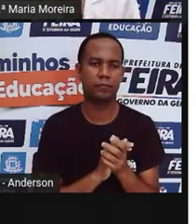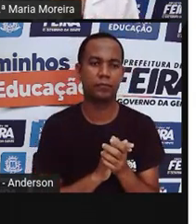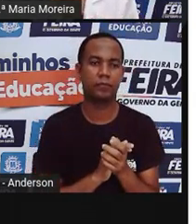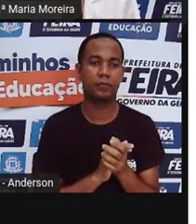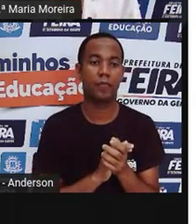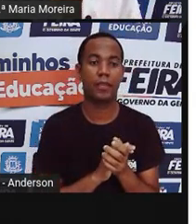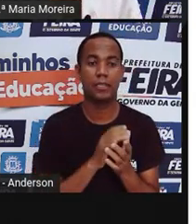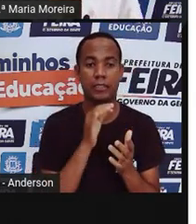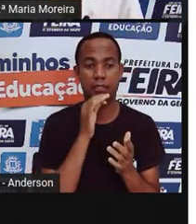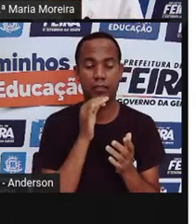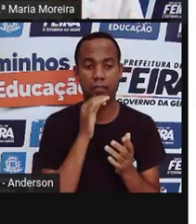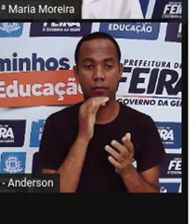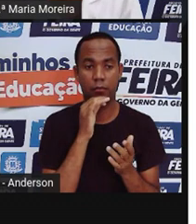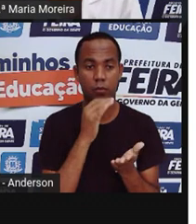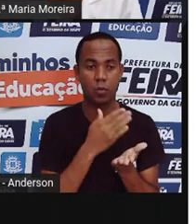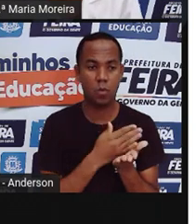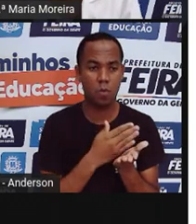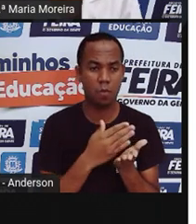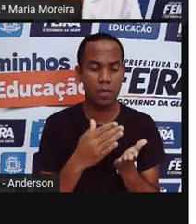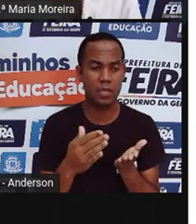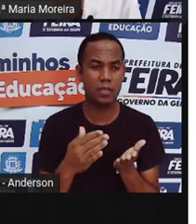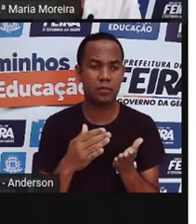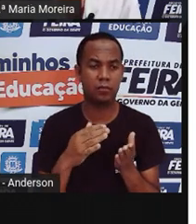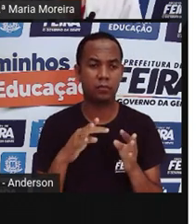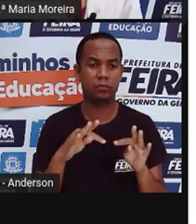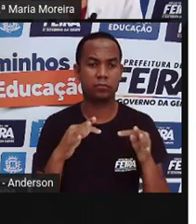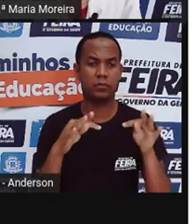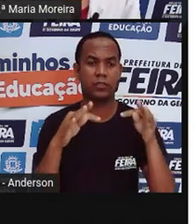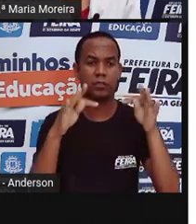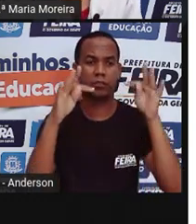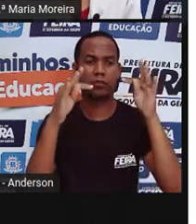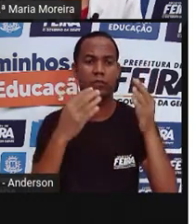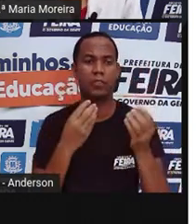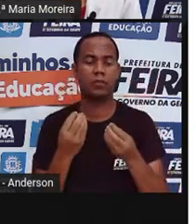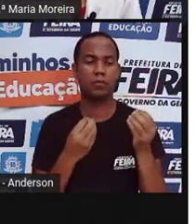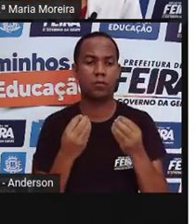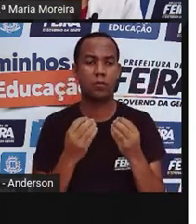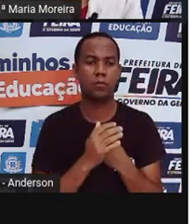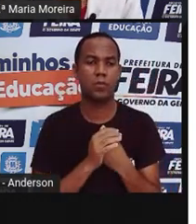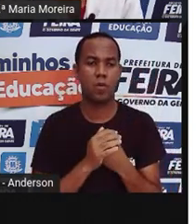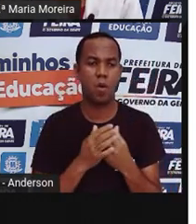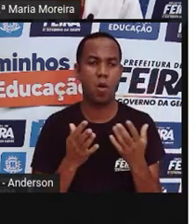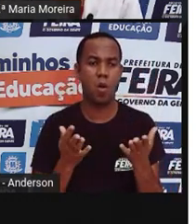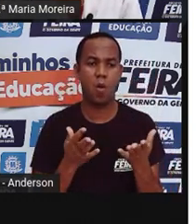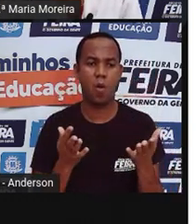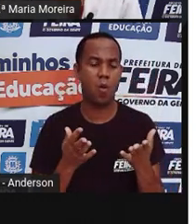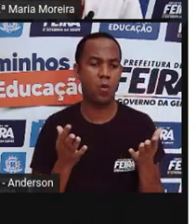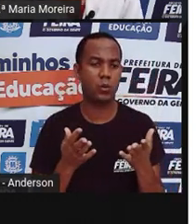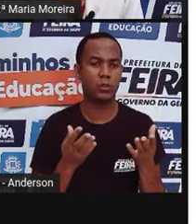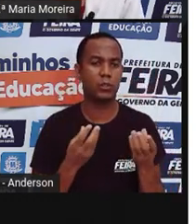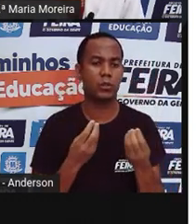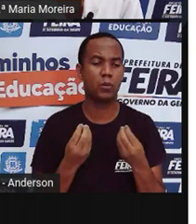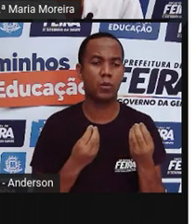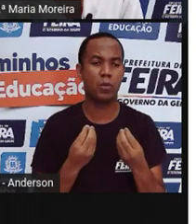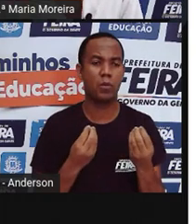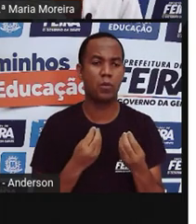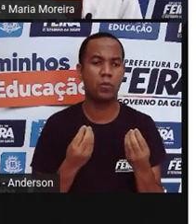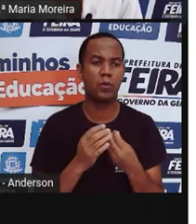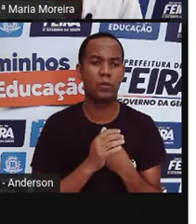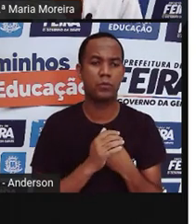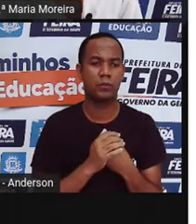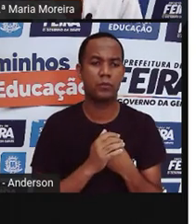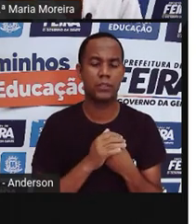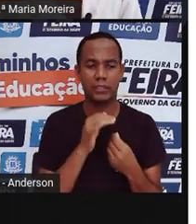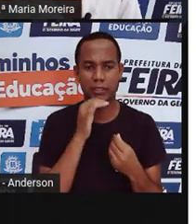No período que o comércio não estava tão desenvolvido como é hoje, não. Hoje o comércio é absurdo. As produções em